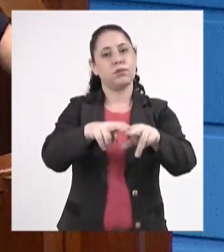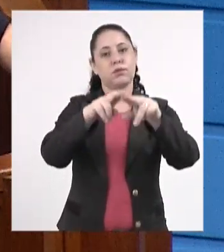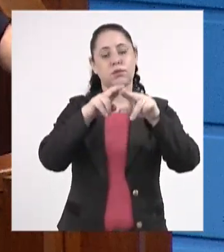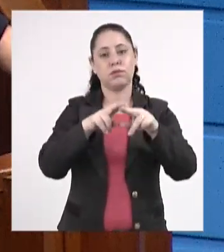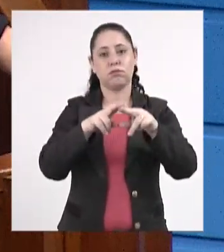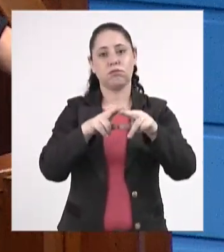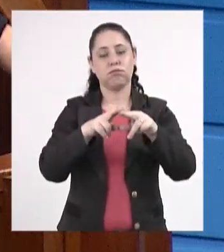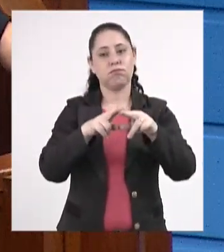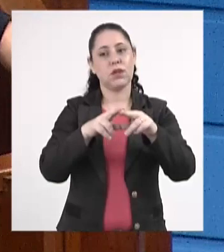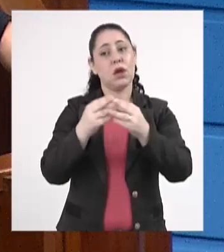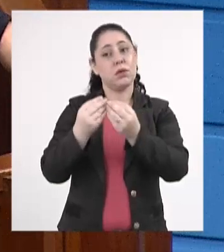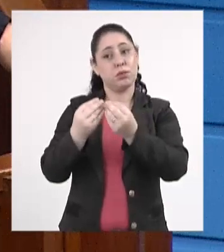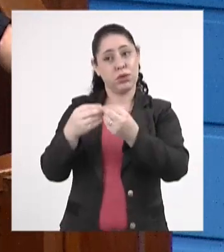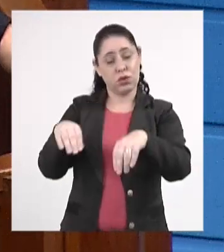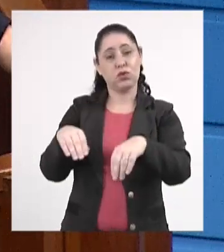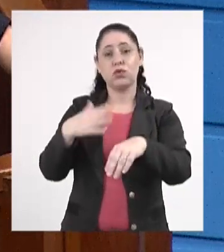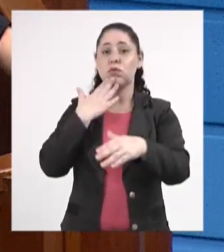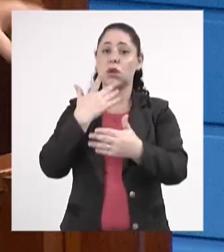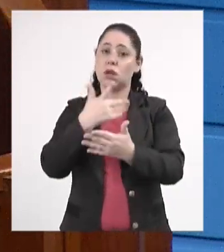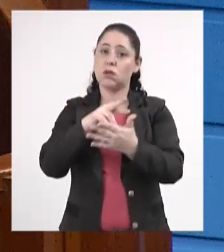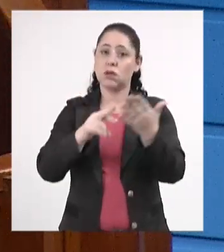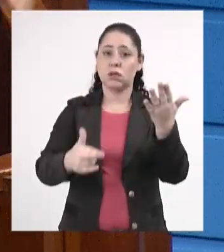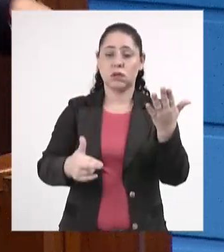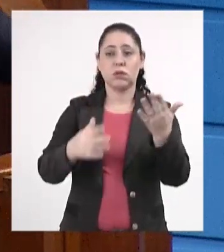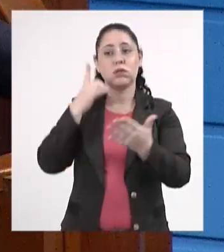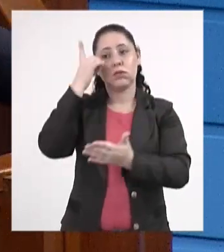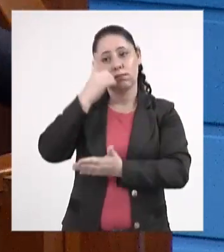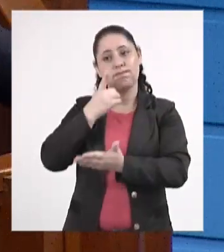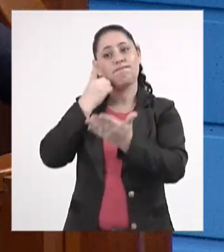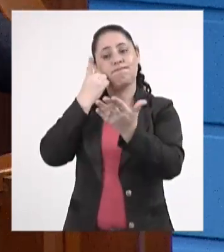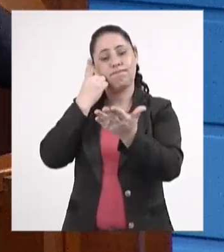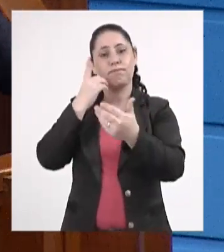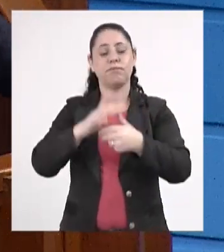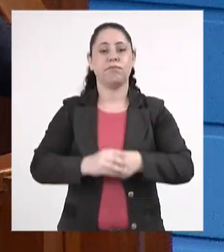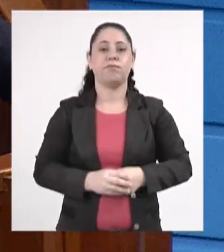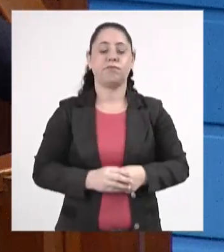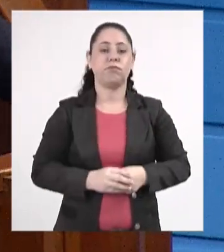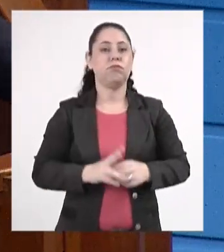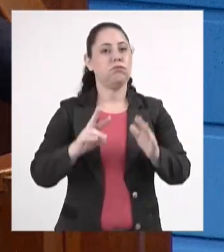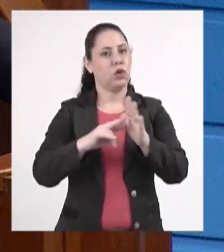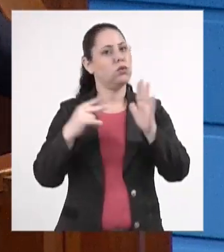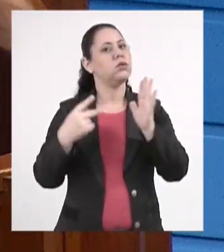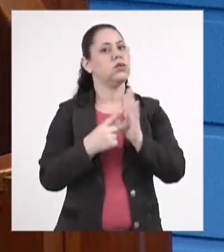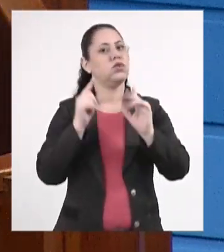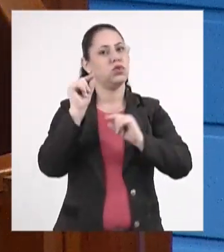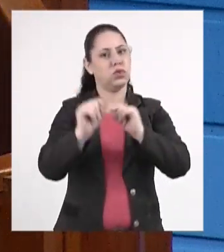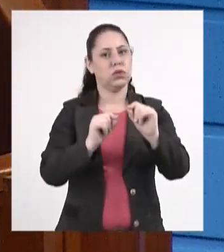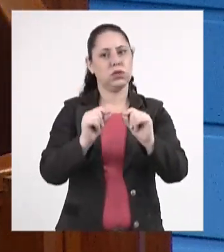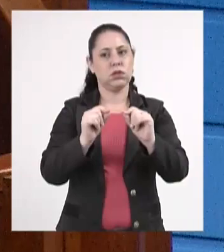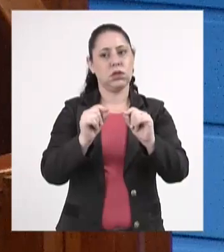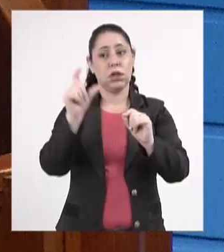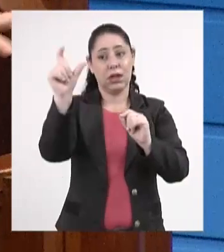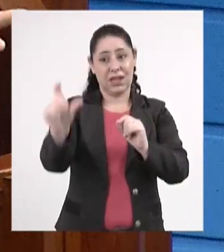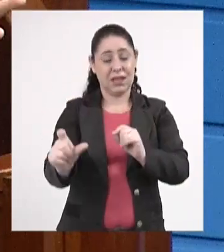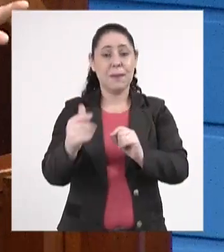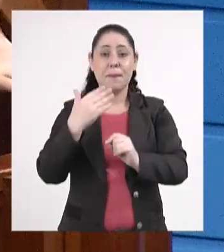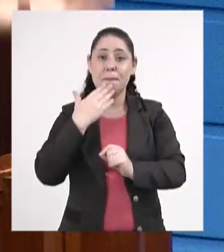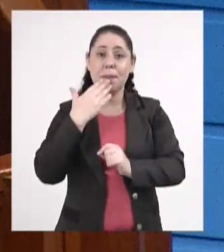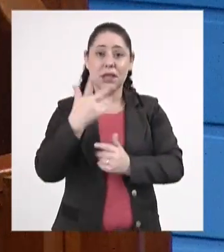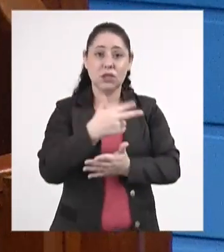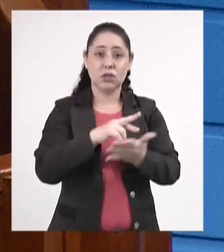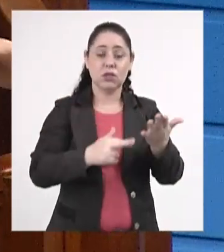eu considero prejudicado o requerimento do nobre parlamentar, no sentido de que o que ele está